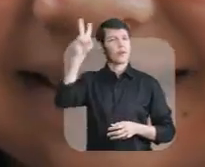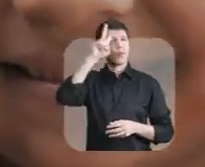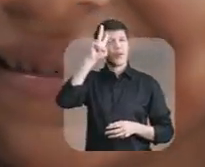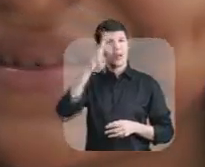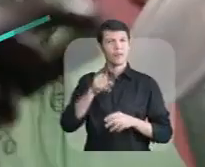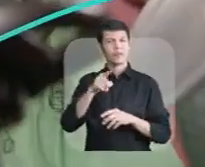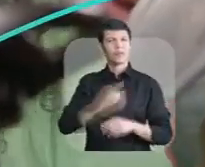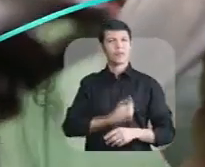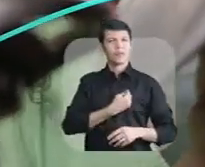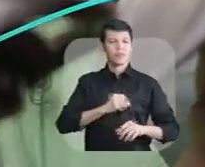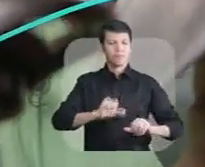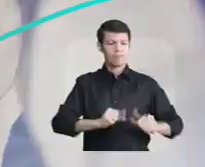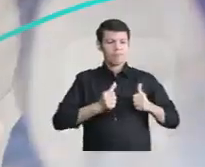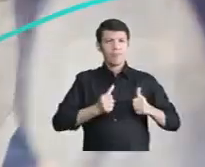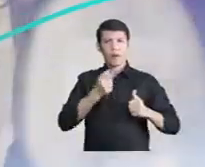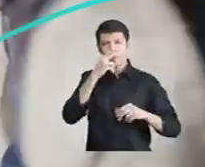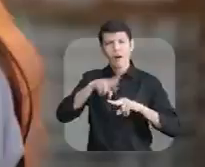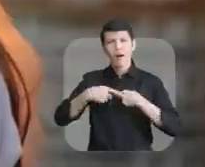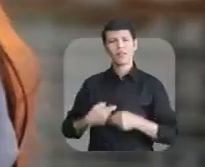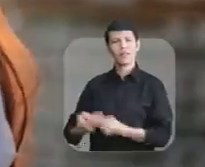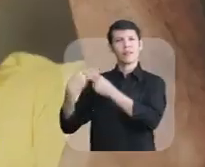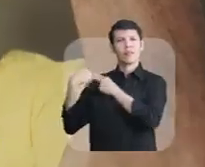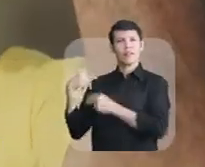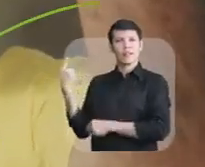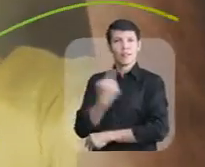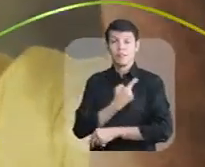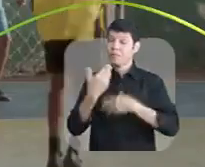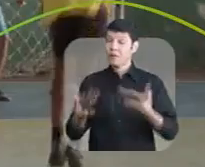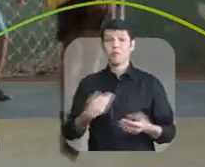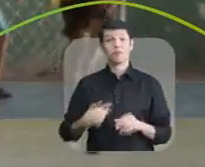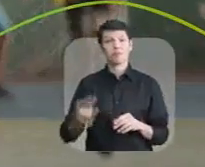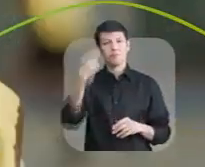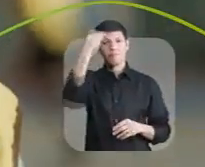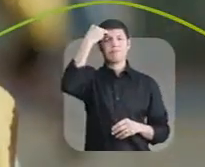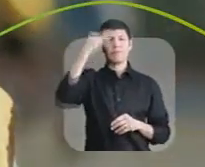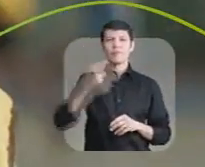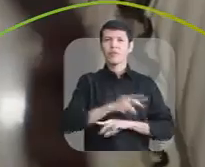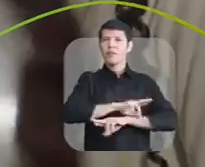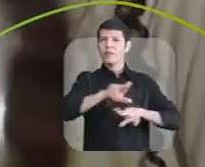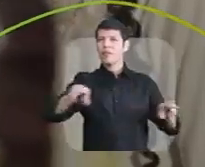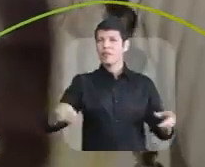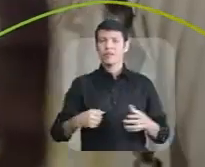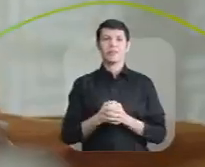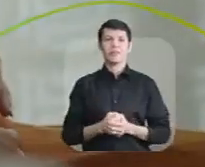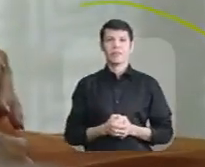Se tua vida foi por mim mudada, é porque marcaste a mim como ninguém